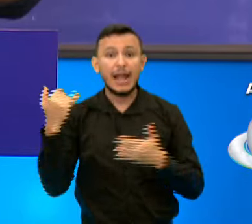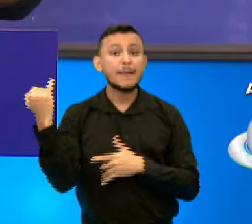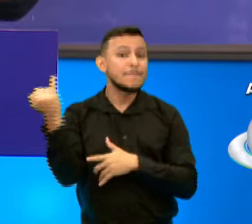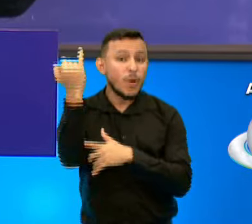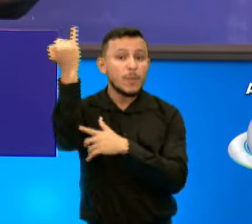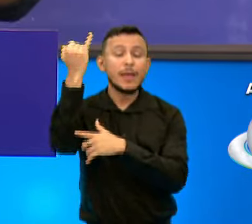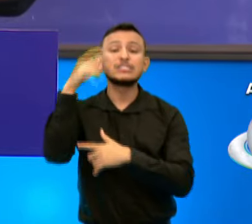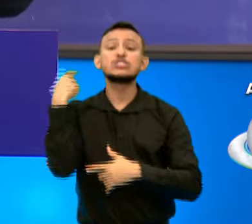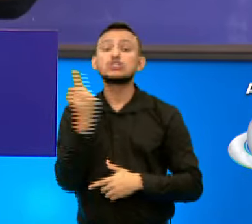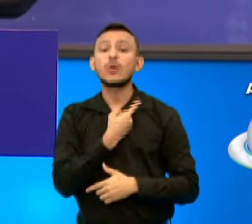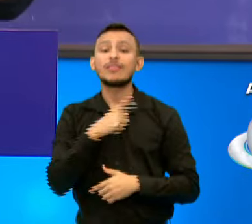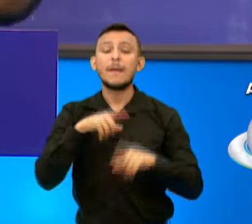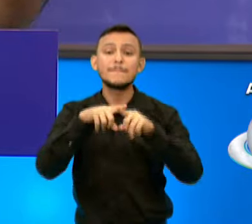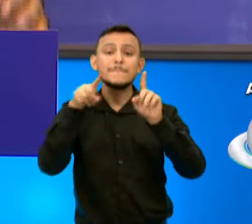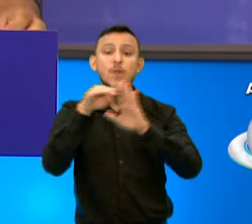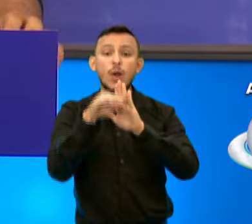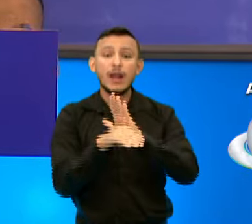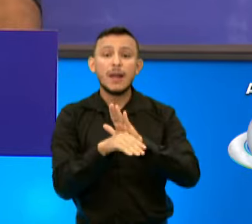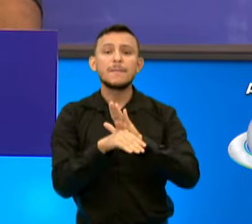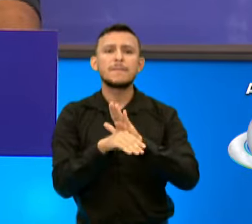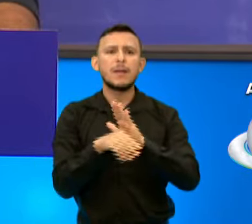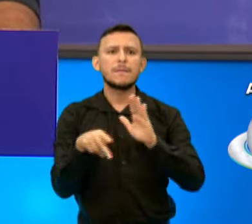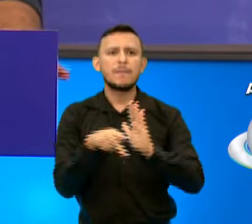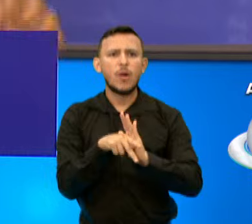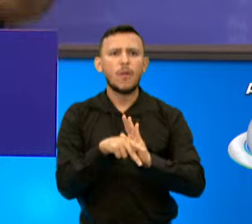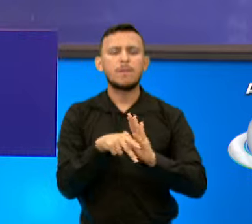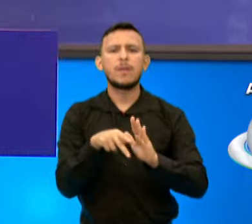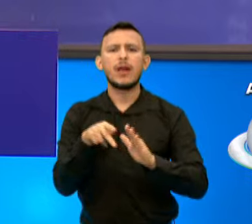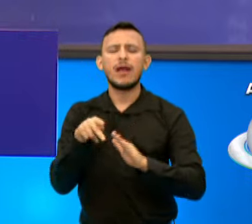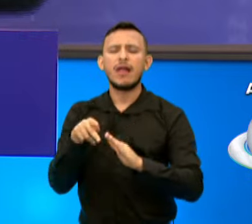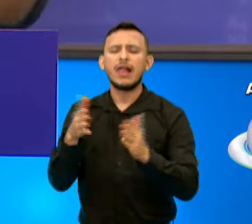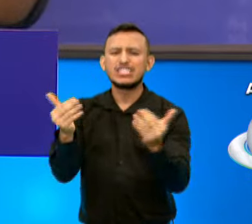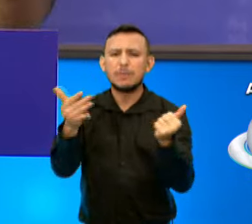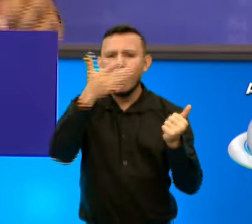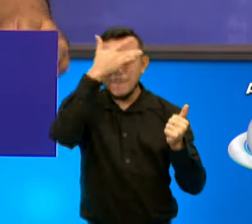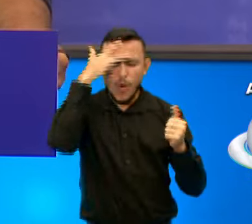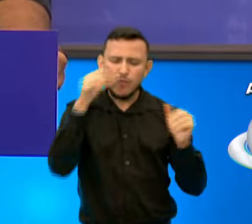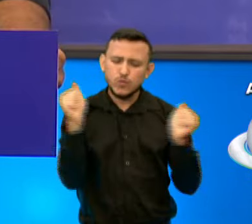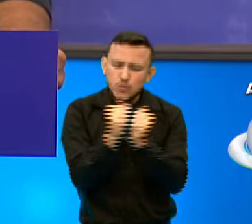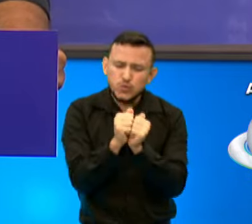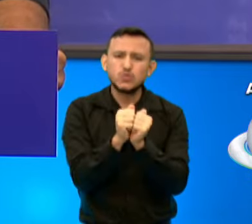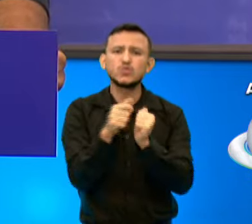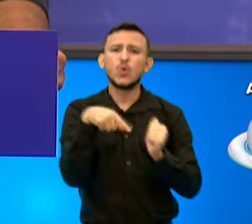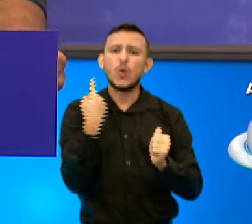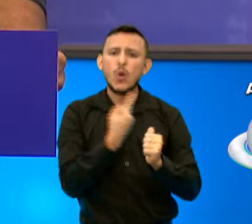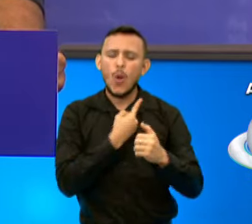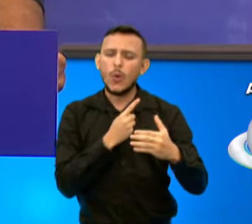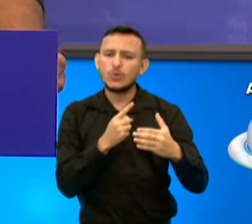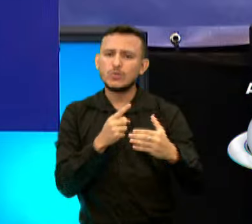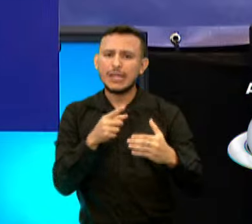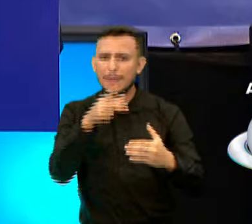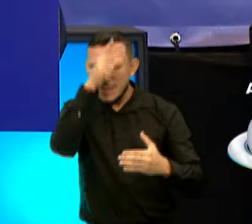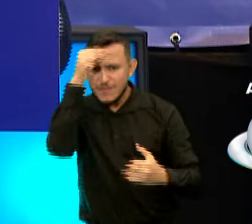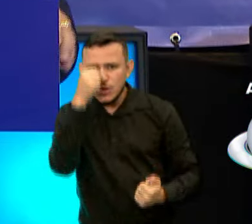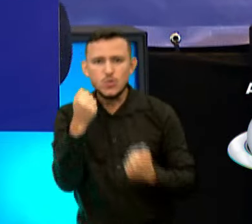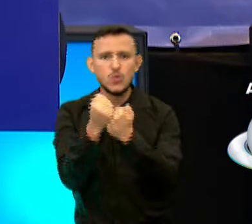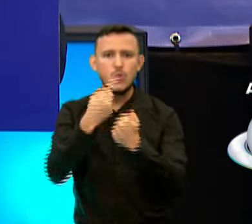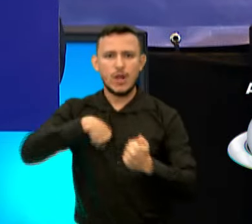importância de a gente ter um programa ousado de governança popular, para chamar o povo para governar junto com a gente a nossa cidade.